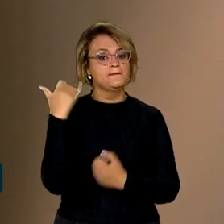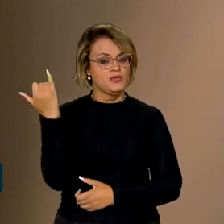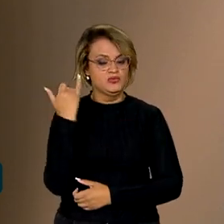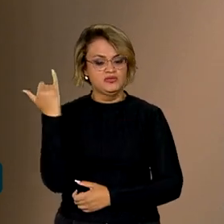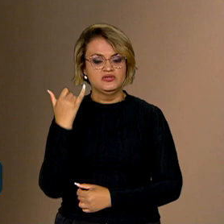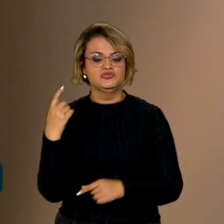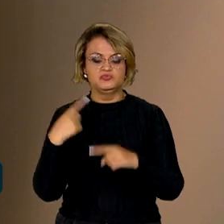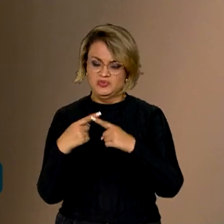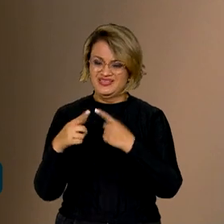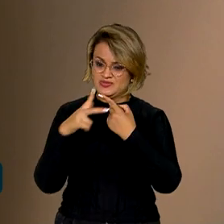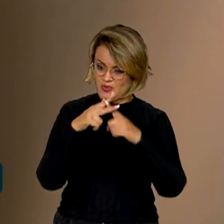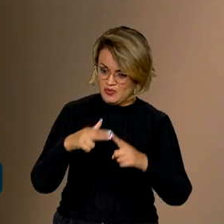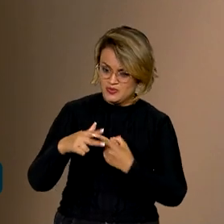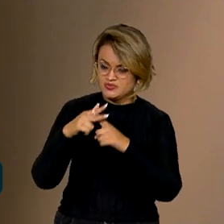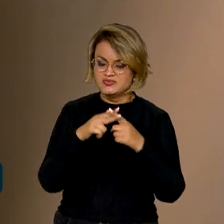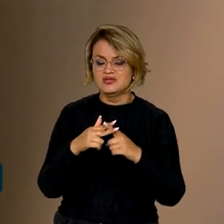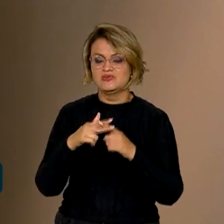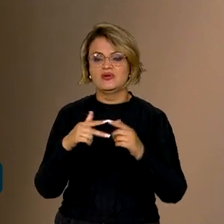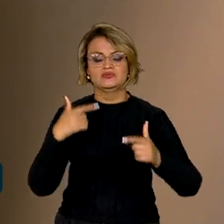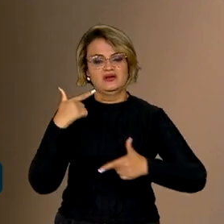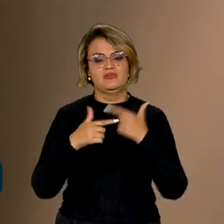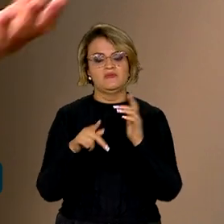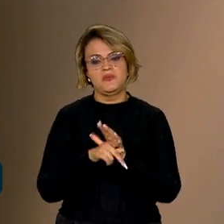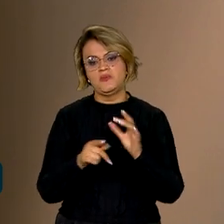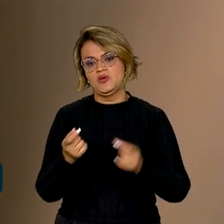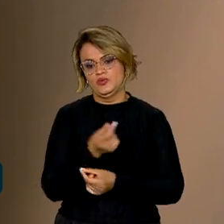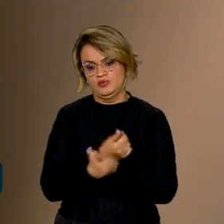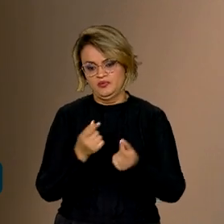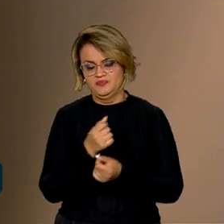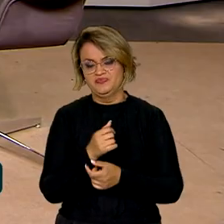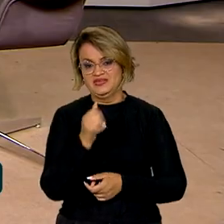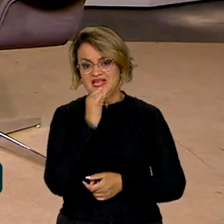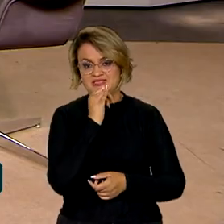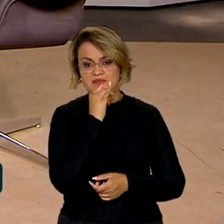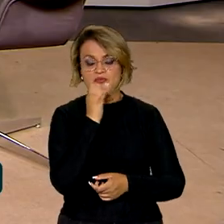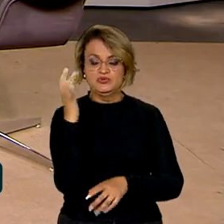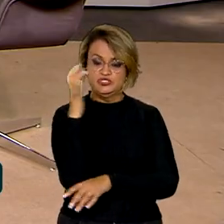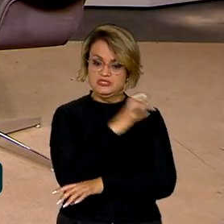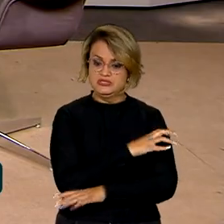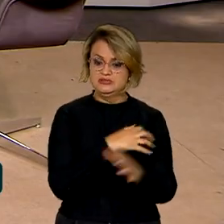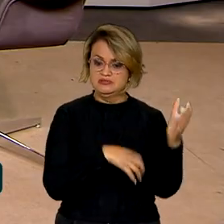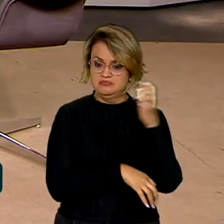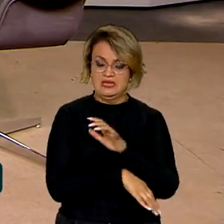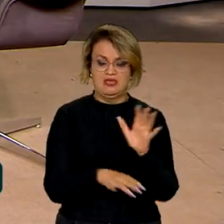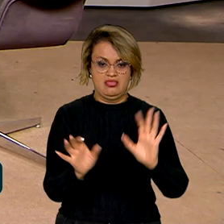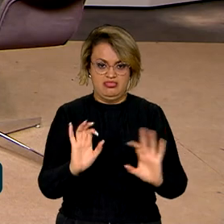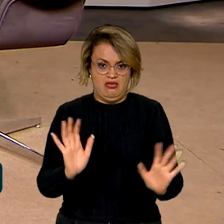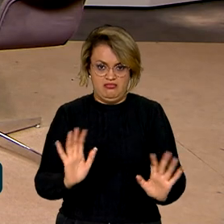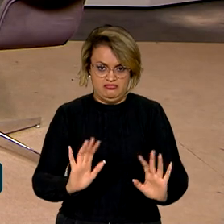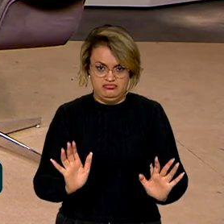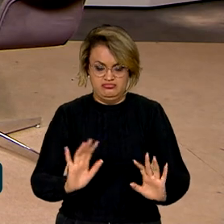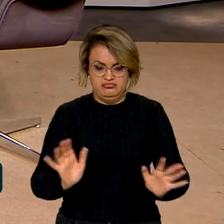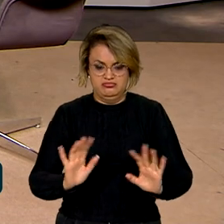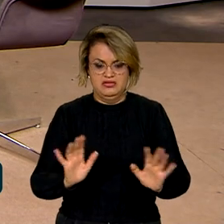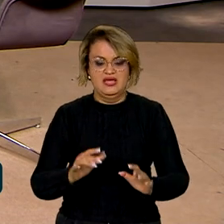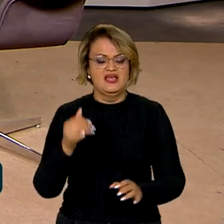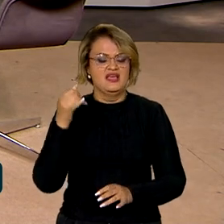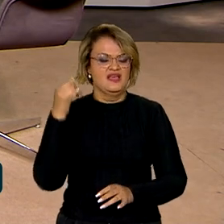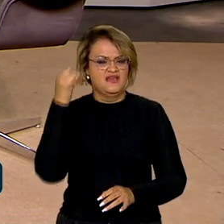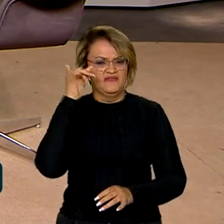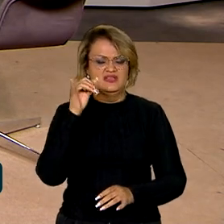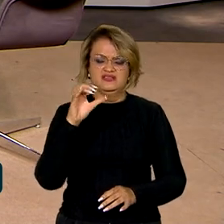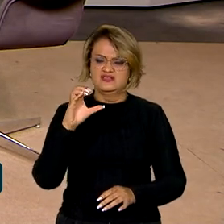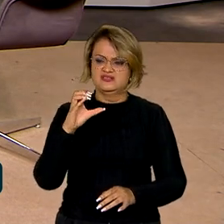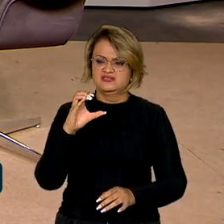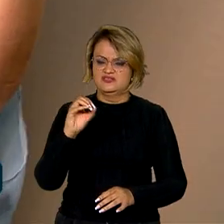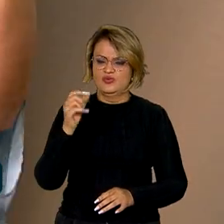porque o restauro é uma atividade econômica. Uma coisa é você não desmatar, que evita a emissão de gases do